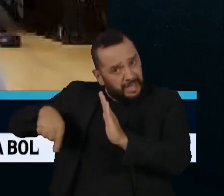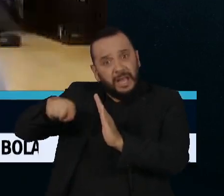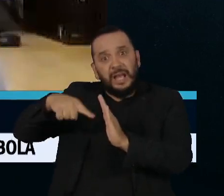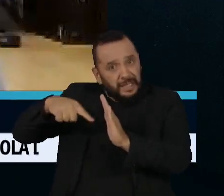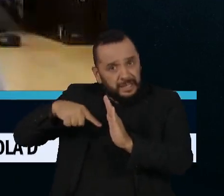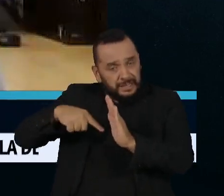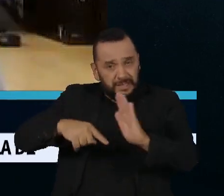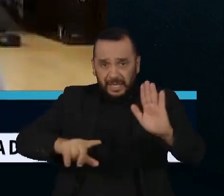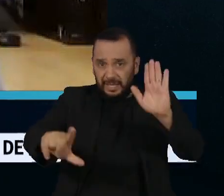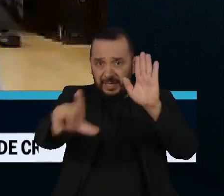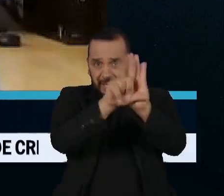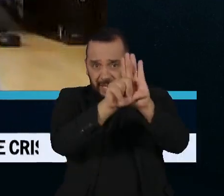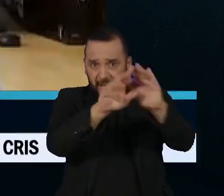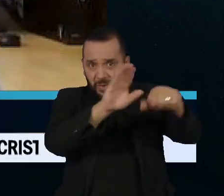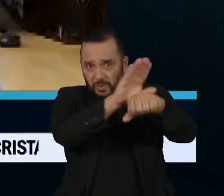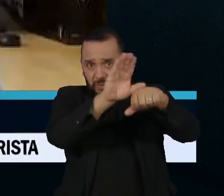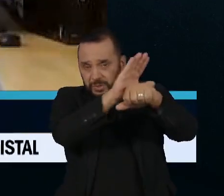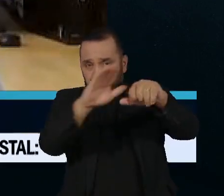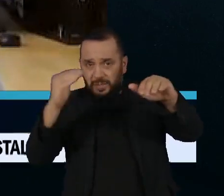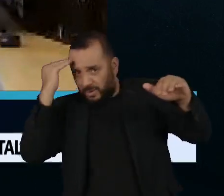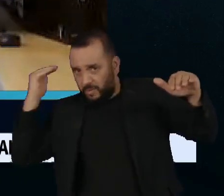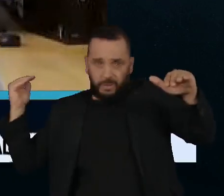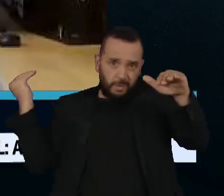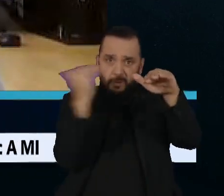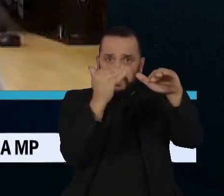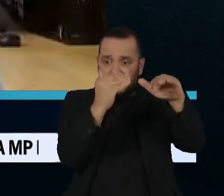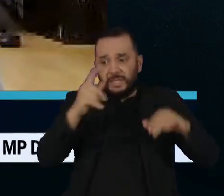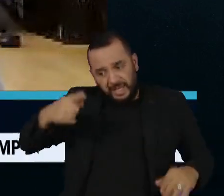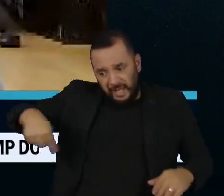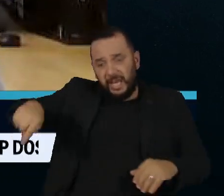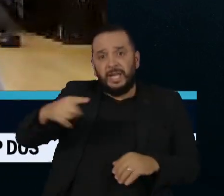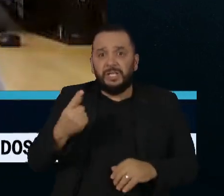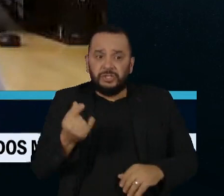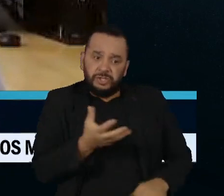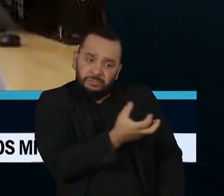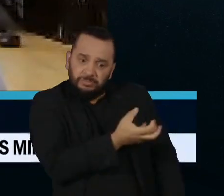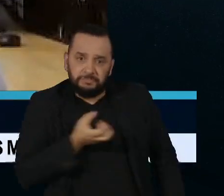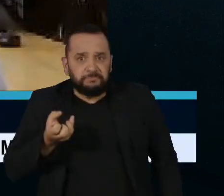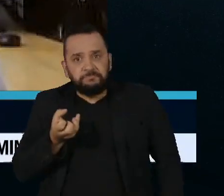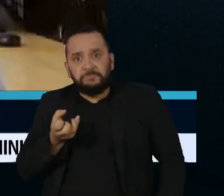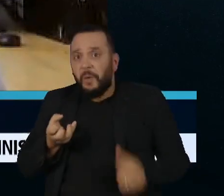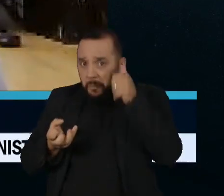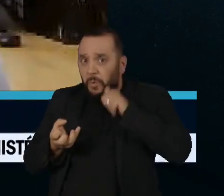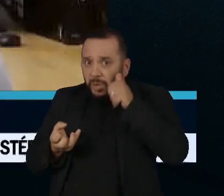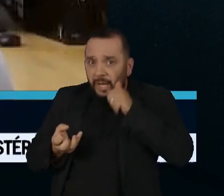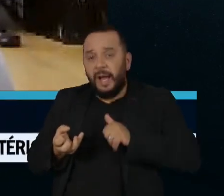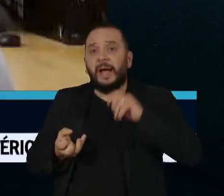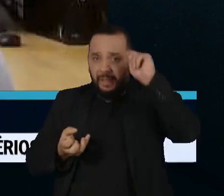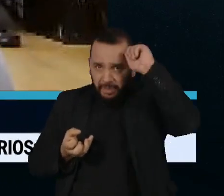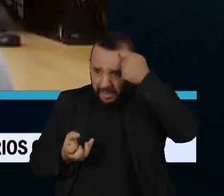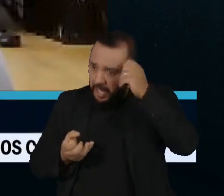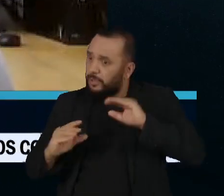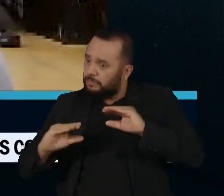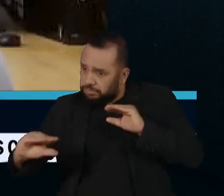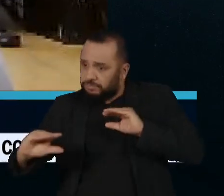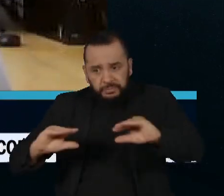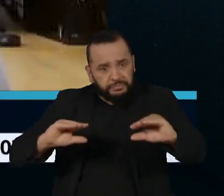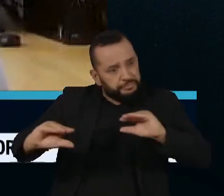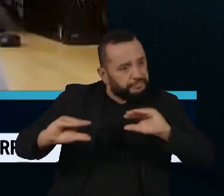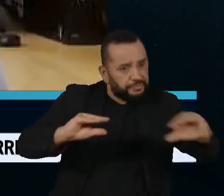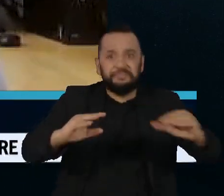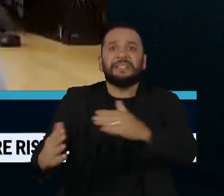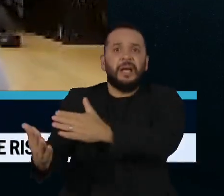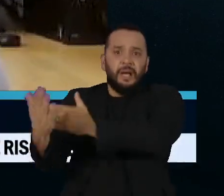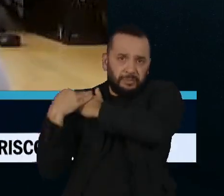e de agir de maneira responsável com os recursos públicos que são recebidos. Então, há sim a